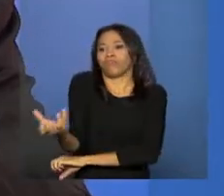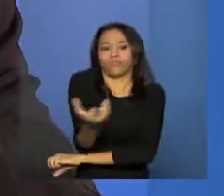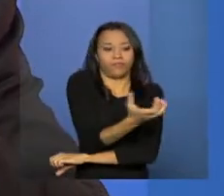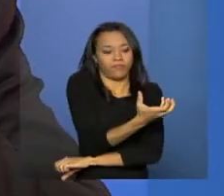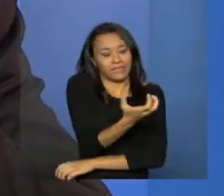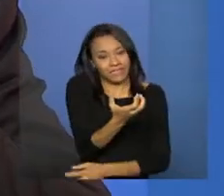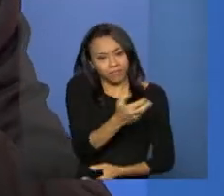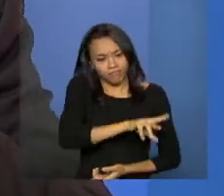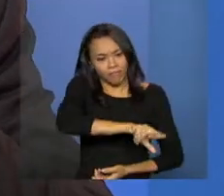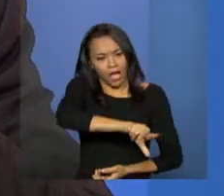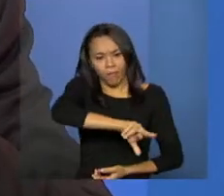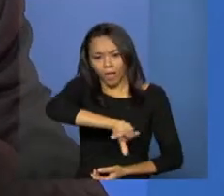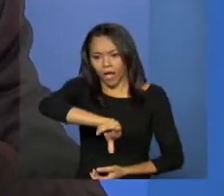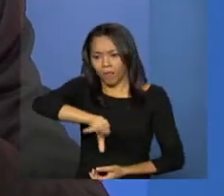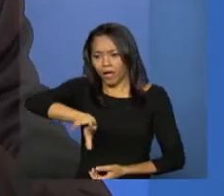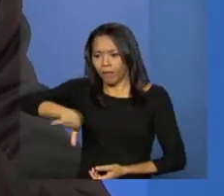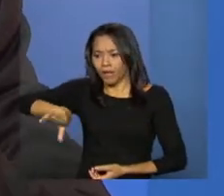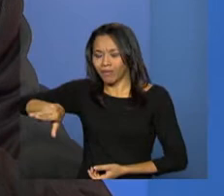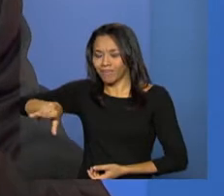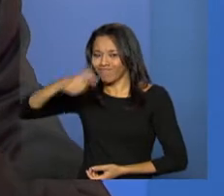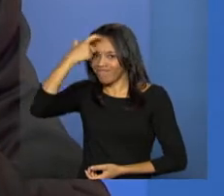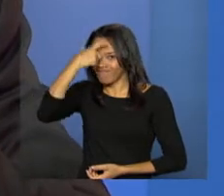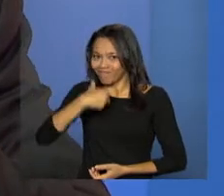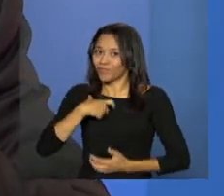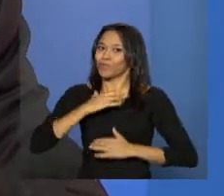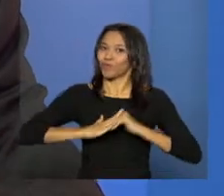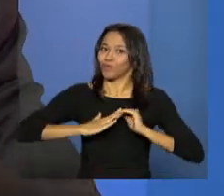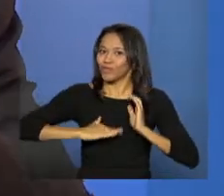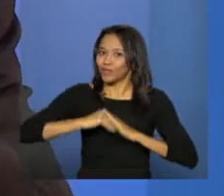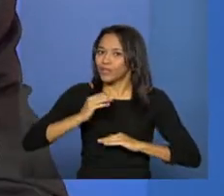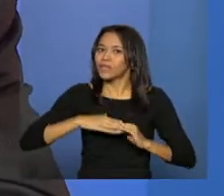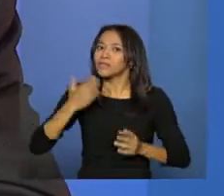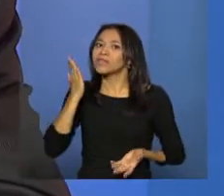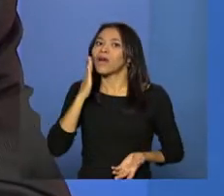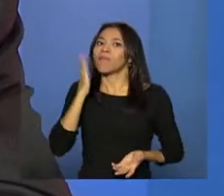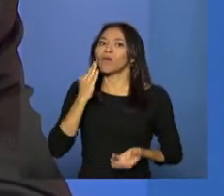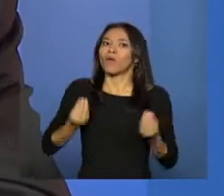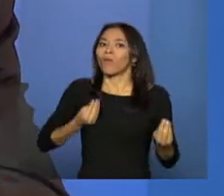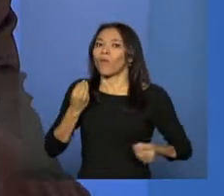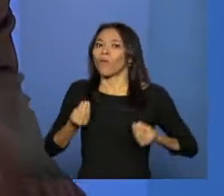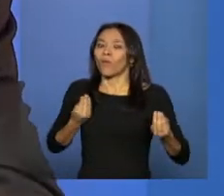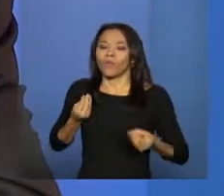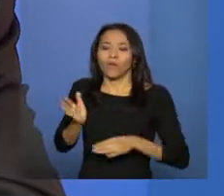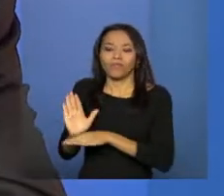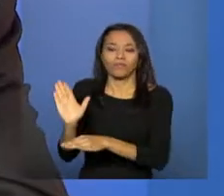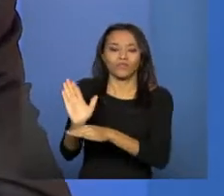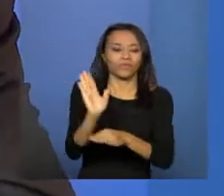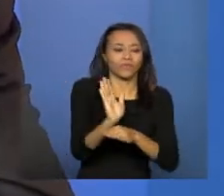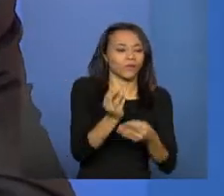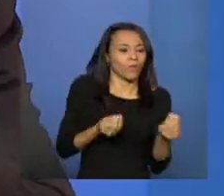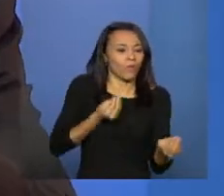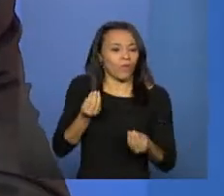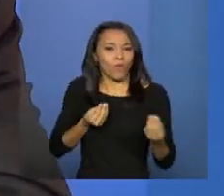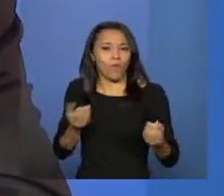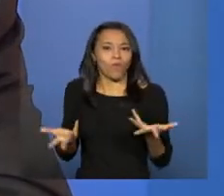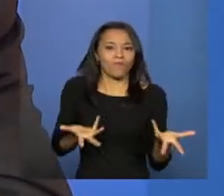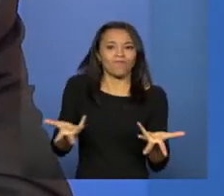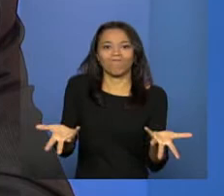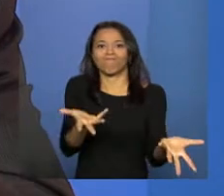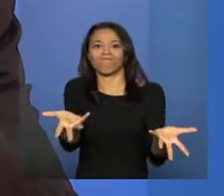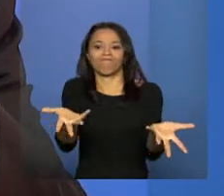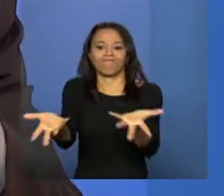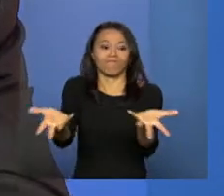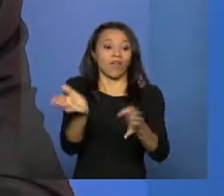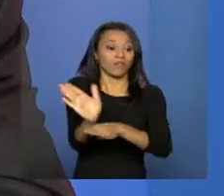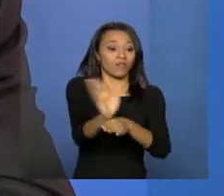de nós, profissionais, trabalhadores do sistema da assistência social, expertise para lidar com esses fenômenos e fazer com que essas